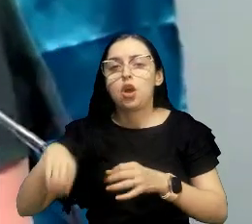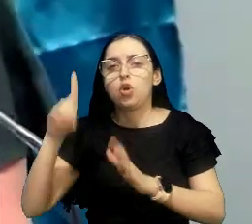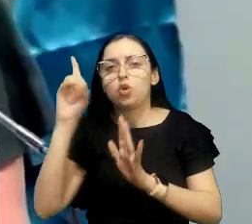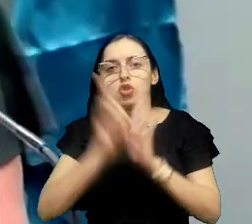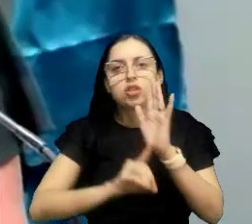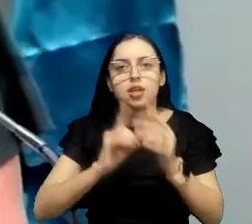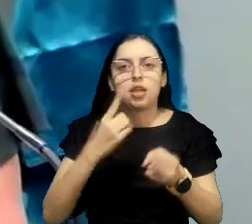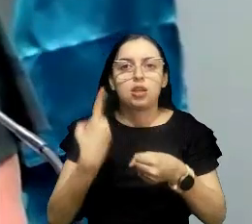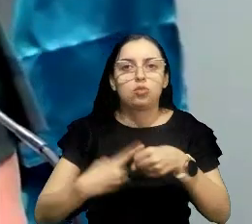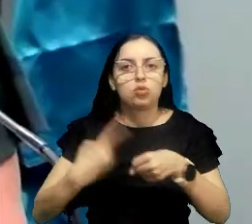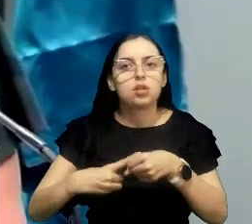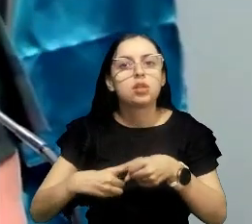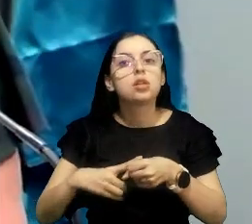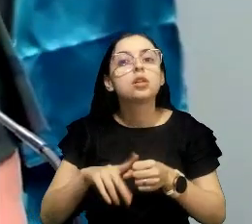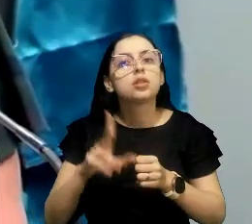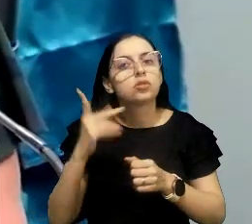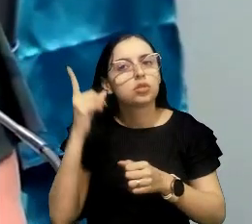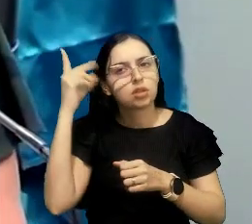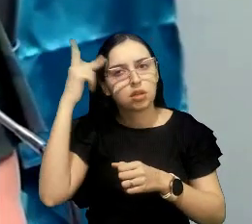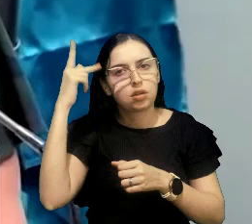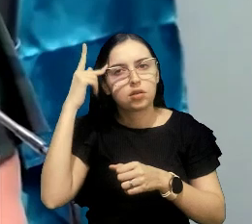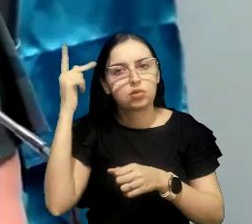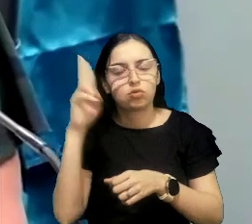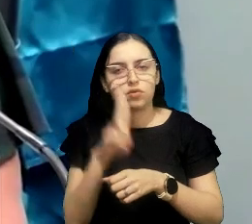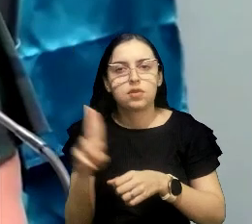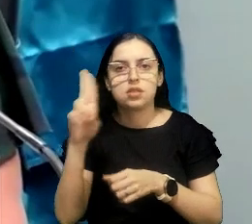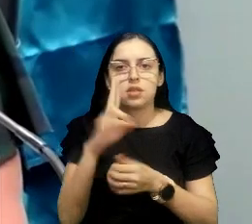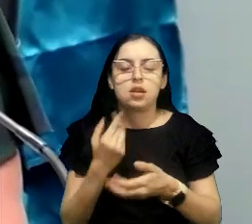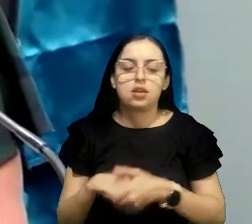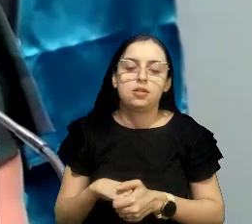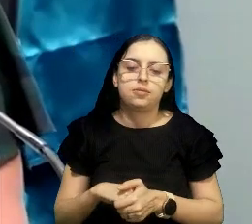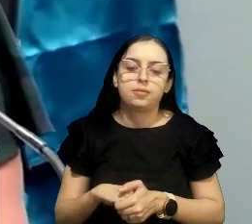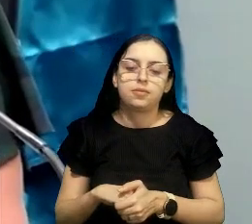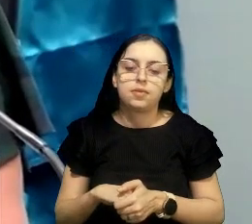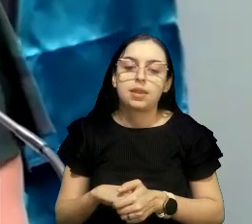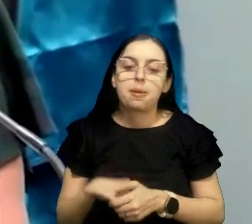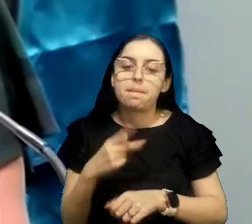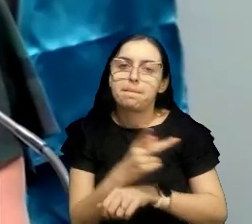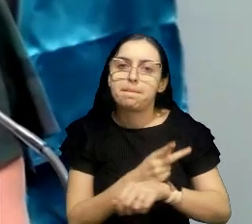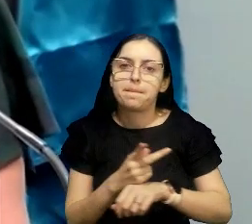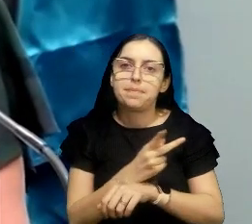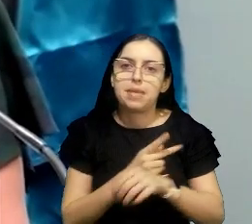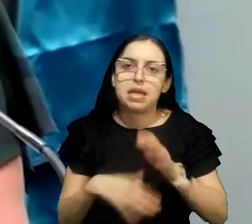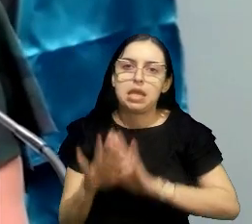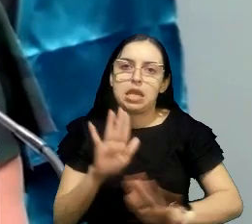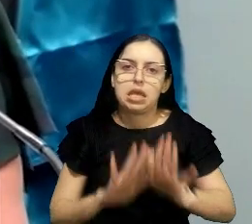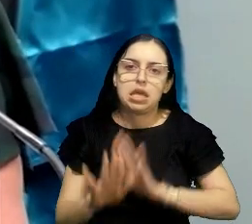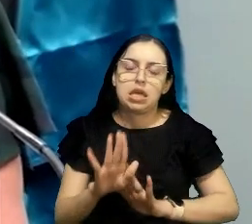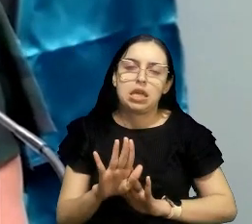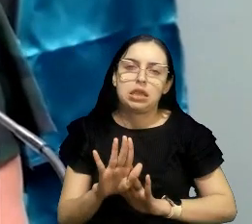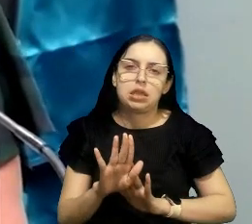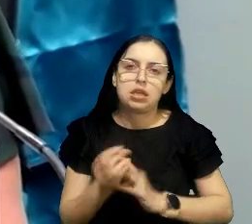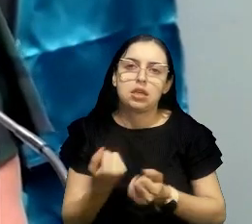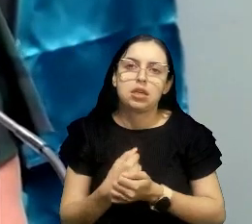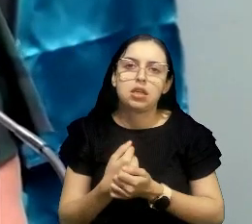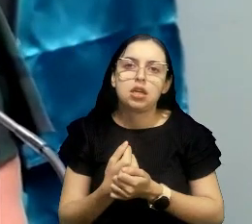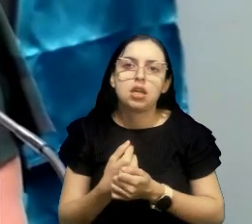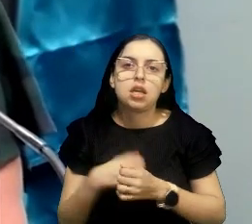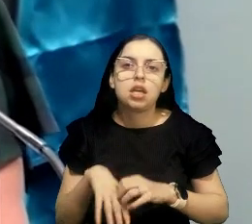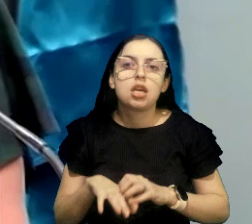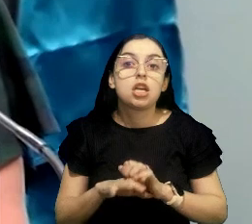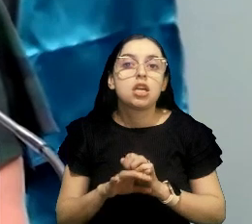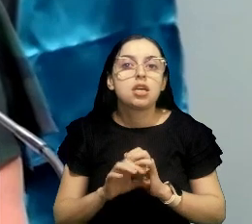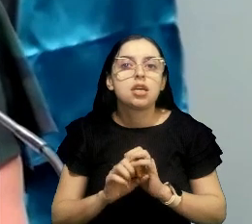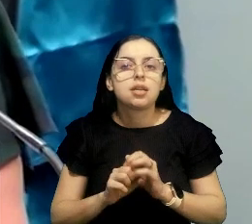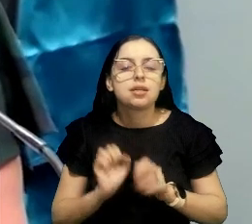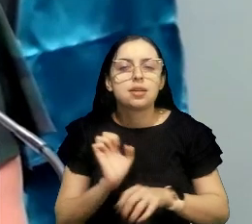Federal de São Carlos, perita judicial ambiental, especialista em engenharia de avaliações e perícias,